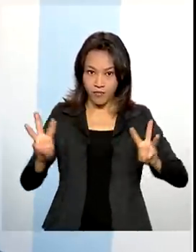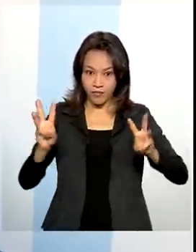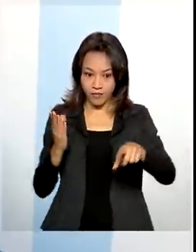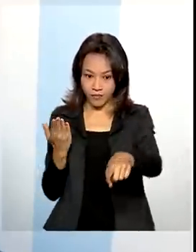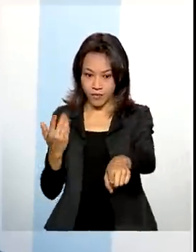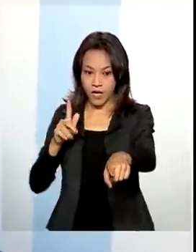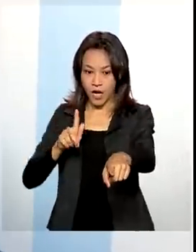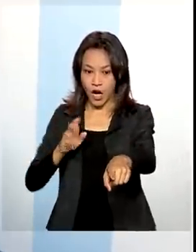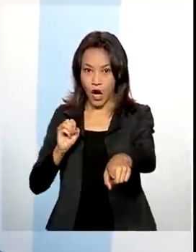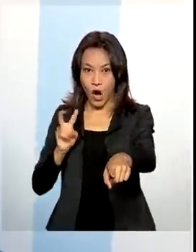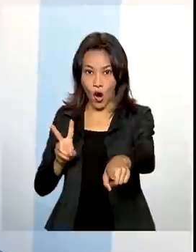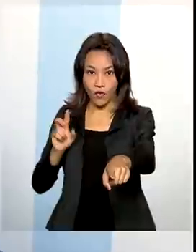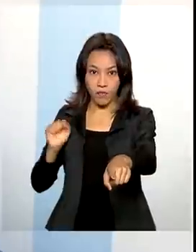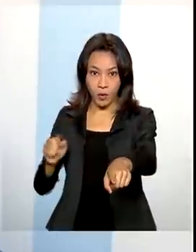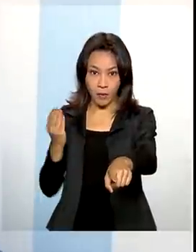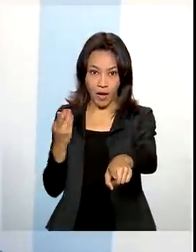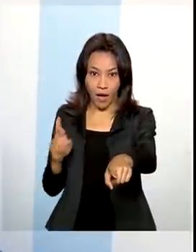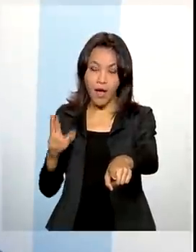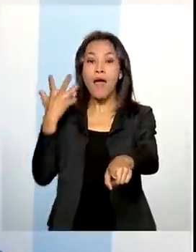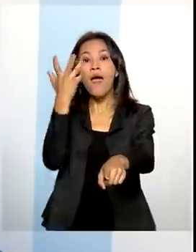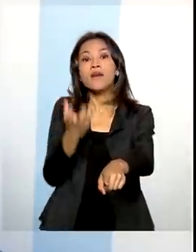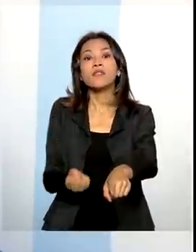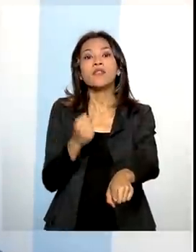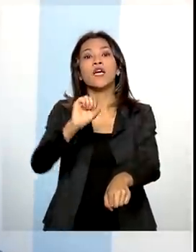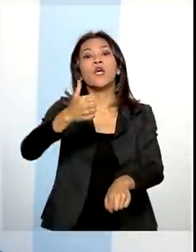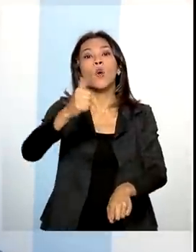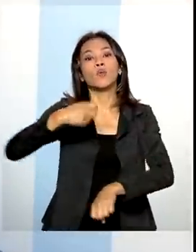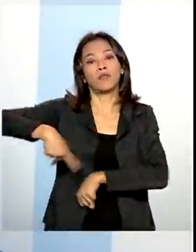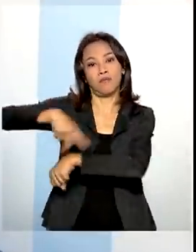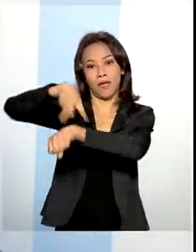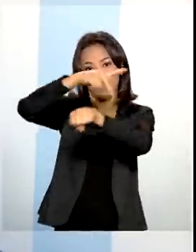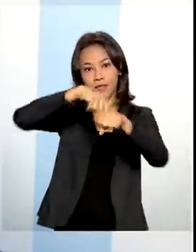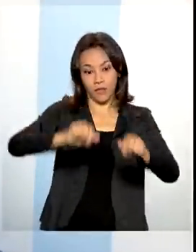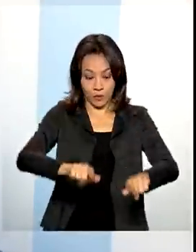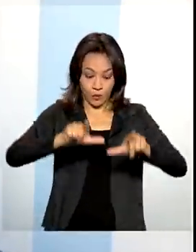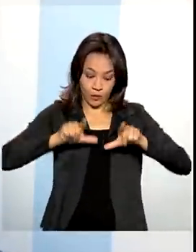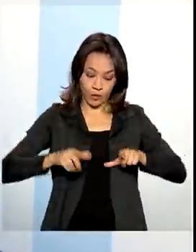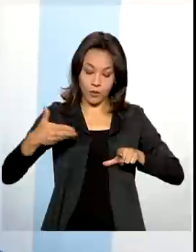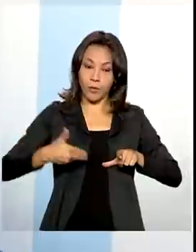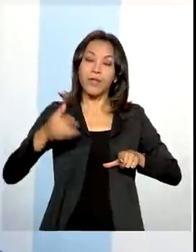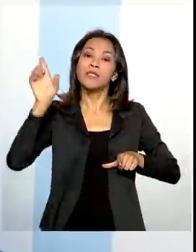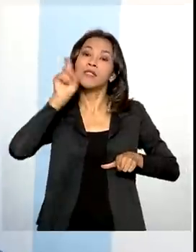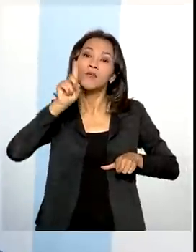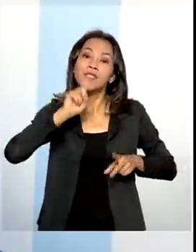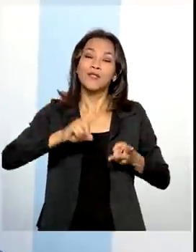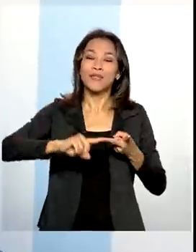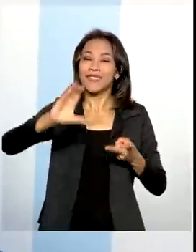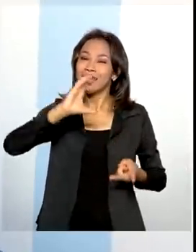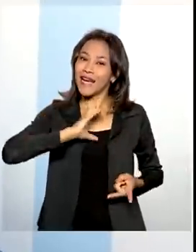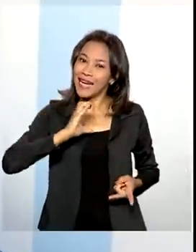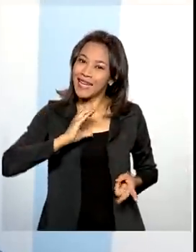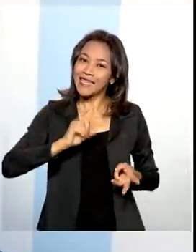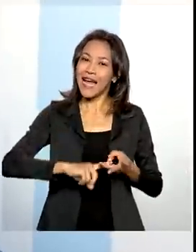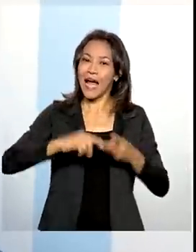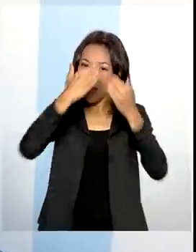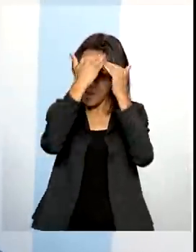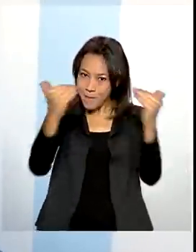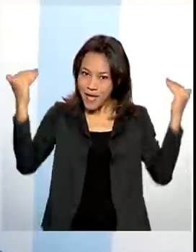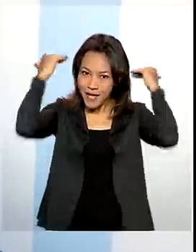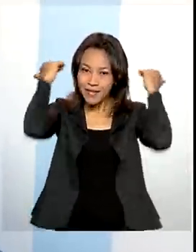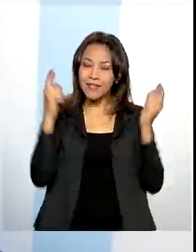documento é aceito em 11 países, entre eles Estados Unidos, Canadá, México,